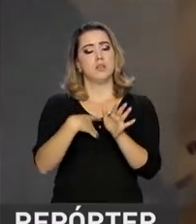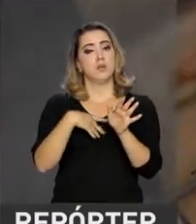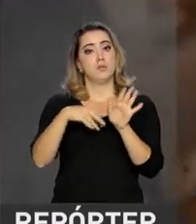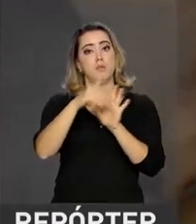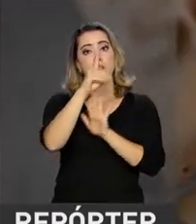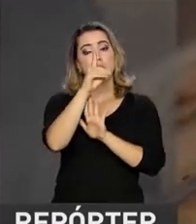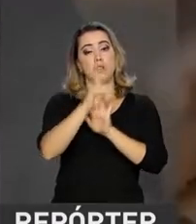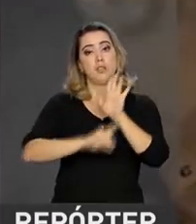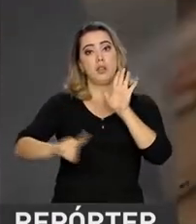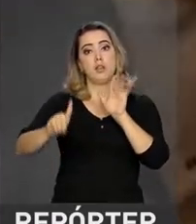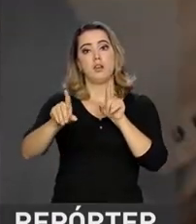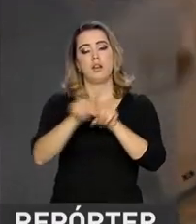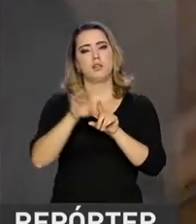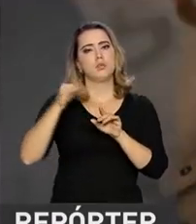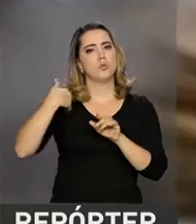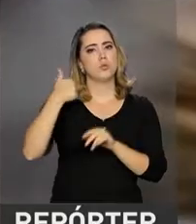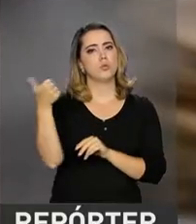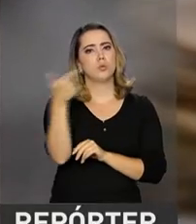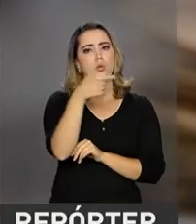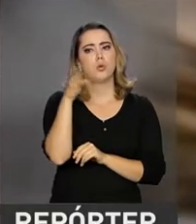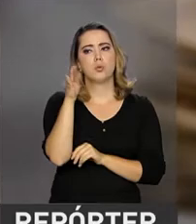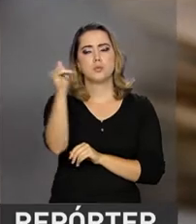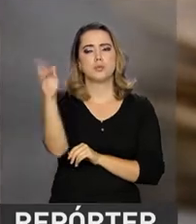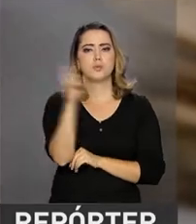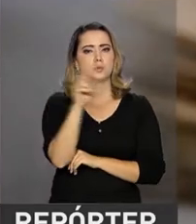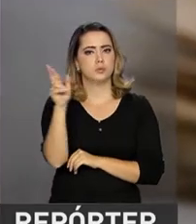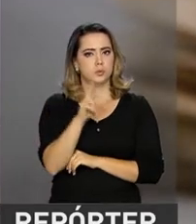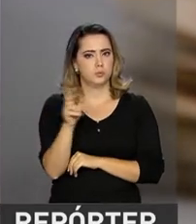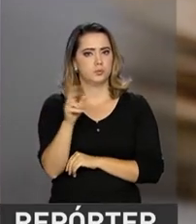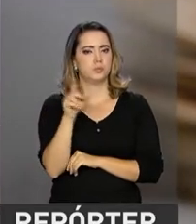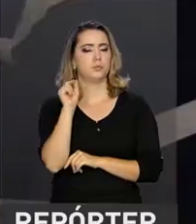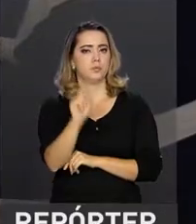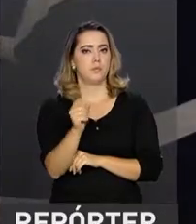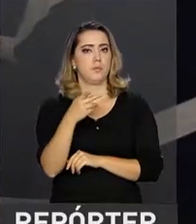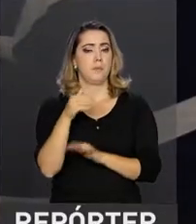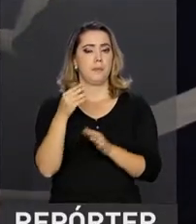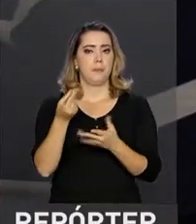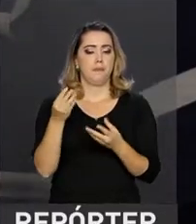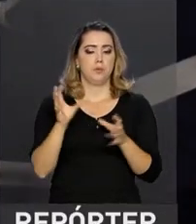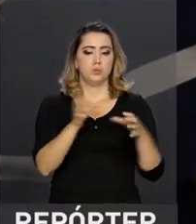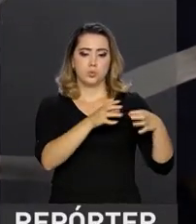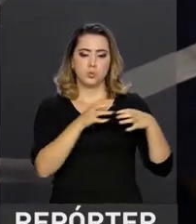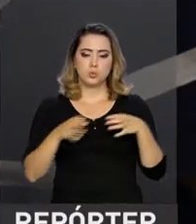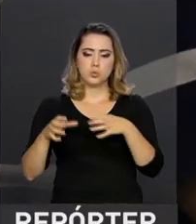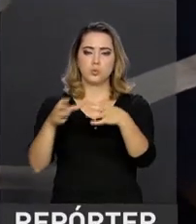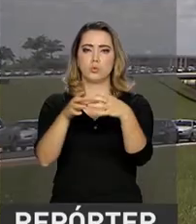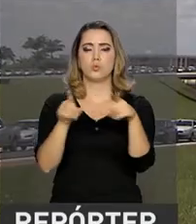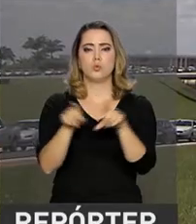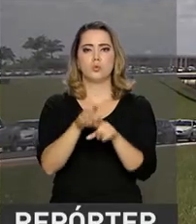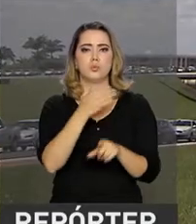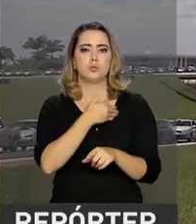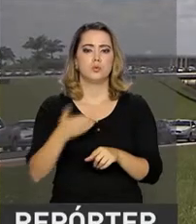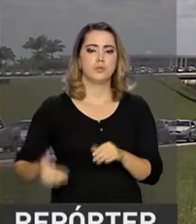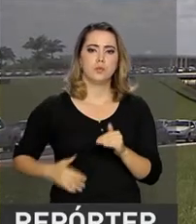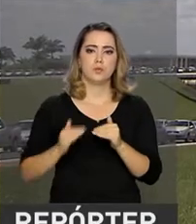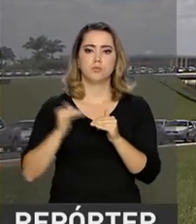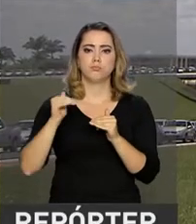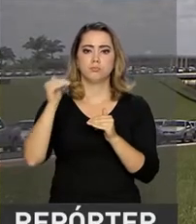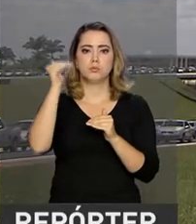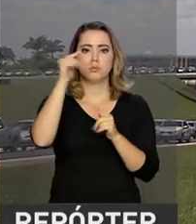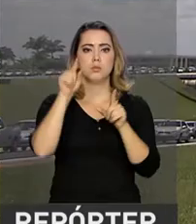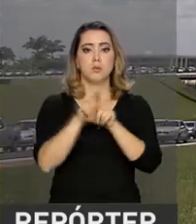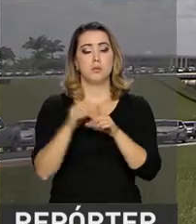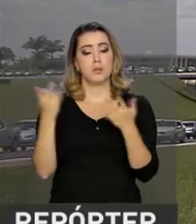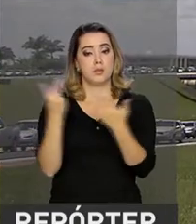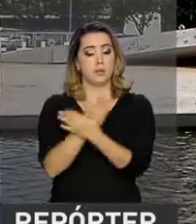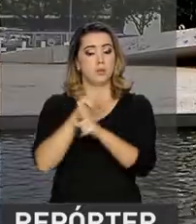decreto distribuindo 12 bilhões e 800 milhões de reais entre os órgãos públicos. O aumento foi possível depois que o